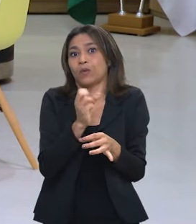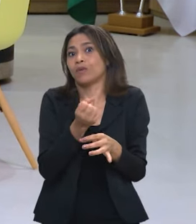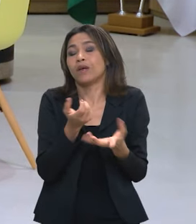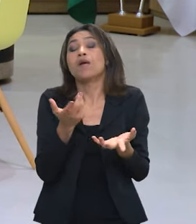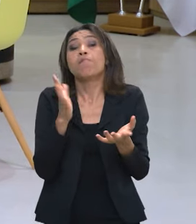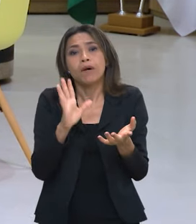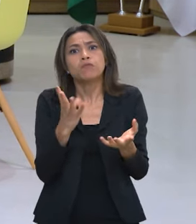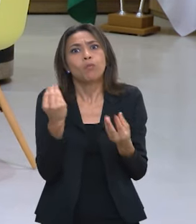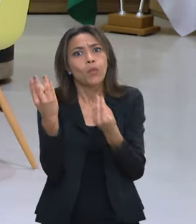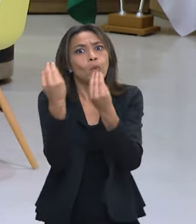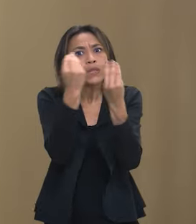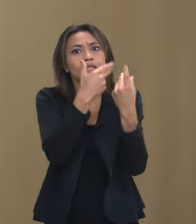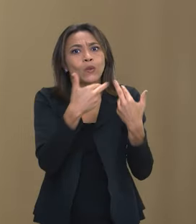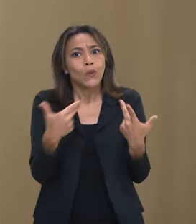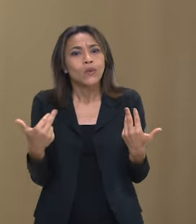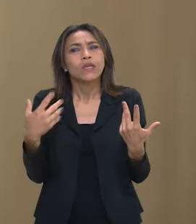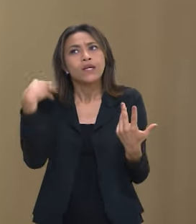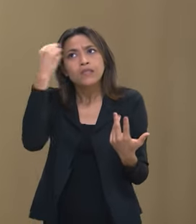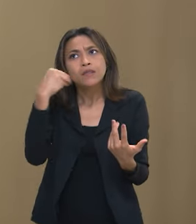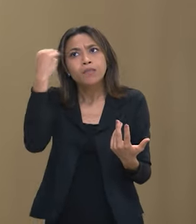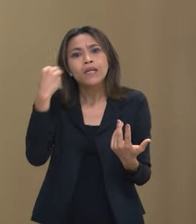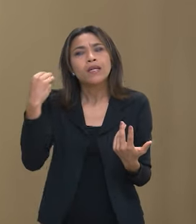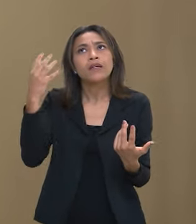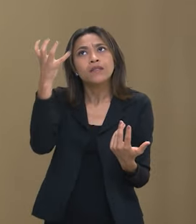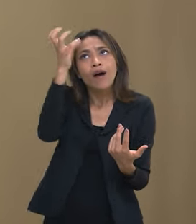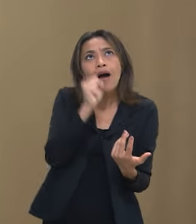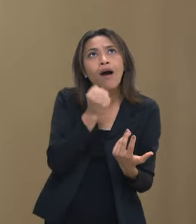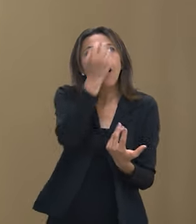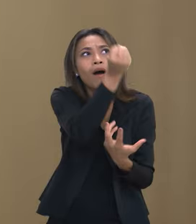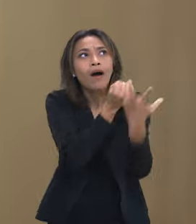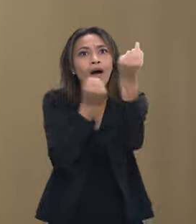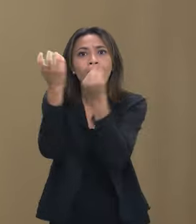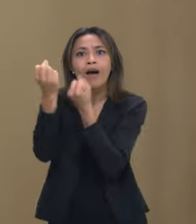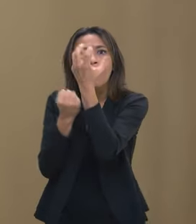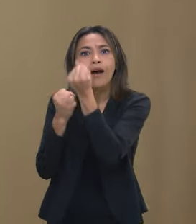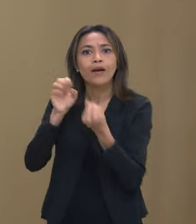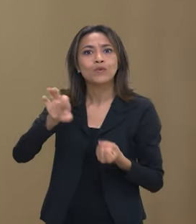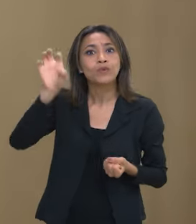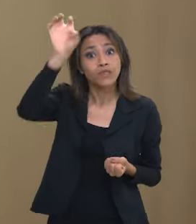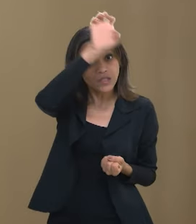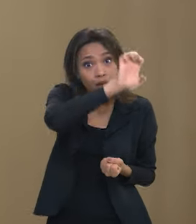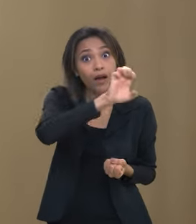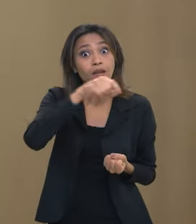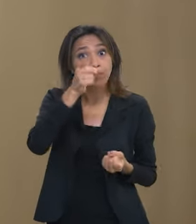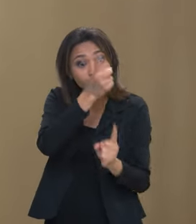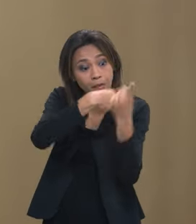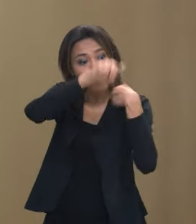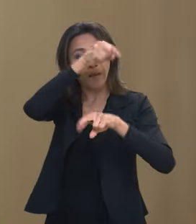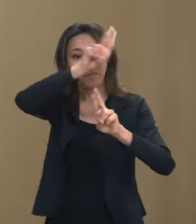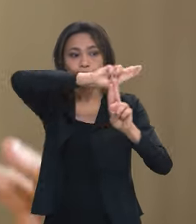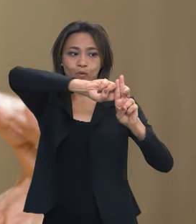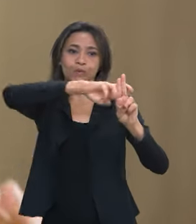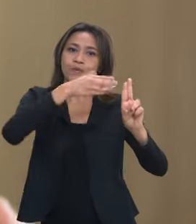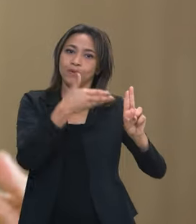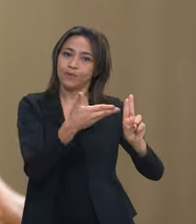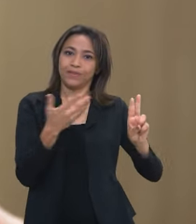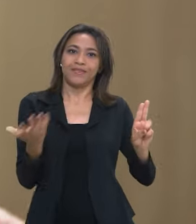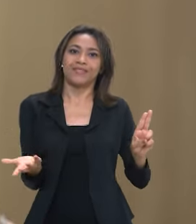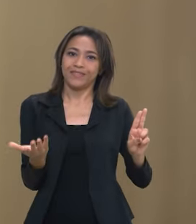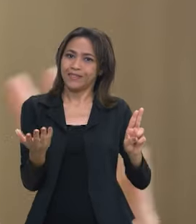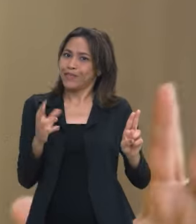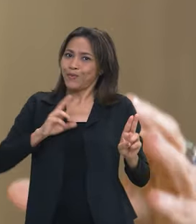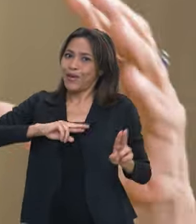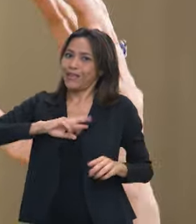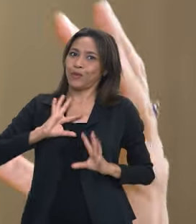é importante dizer que muita coisa no SUS vem de experiências exitosas dos estados é importante dizer isso nem tudo